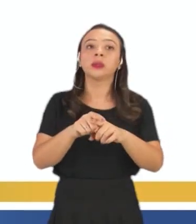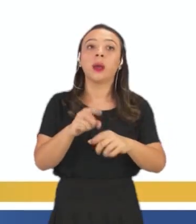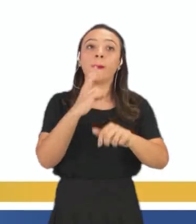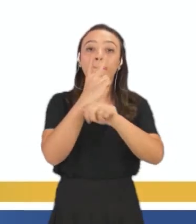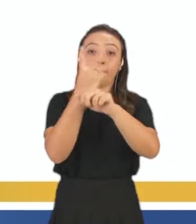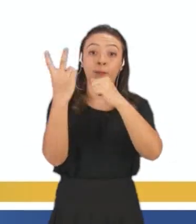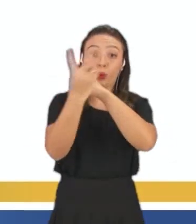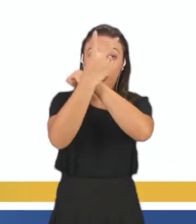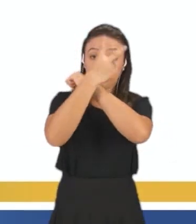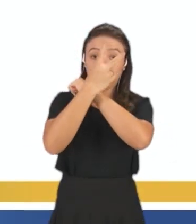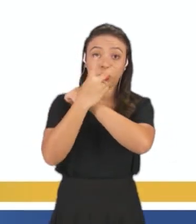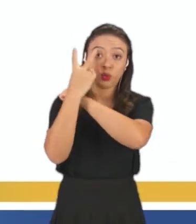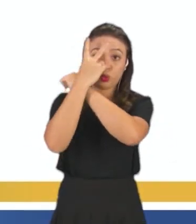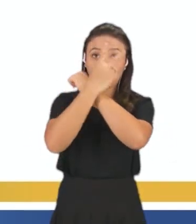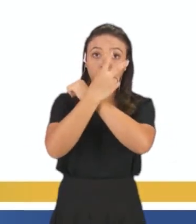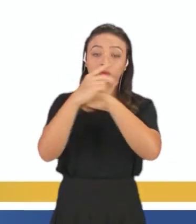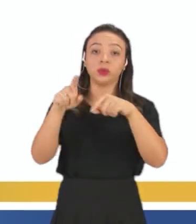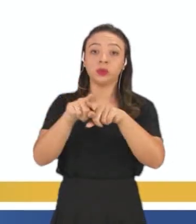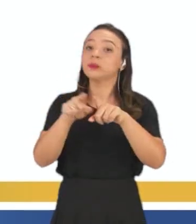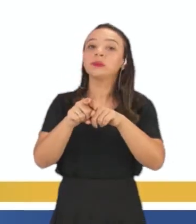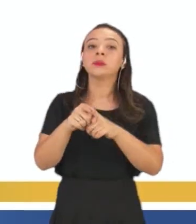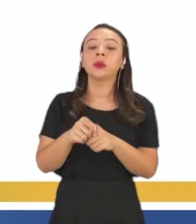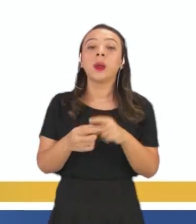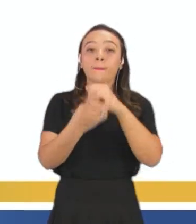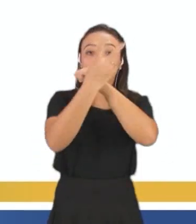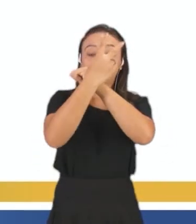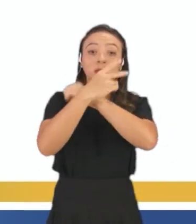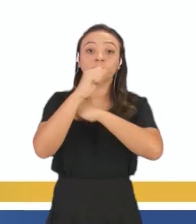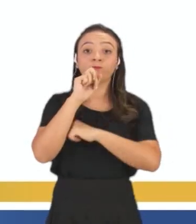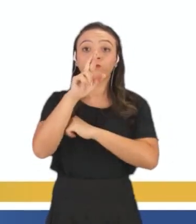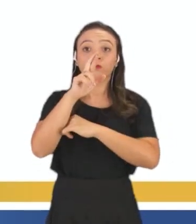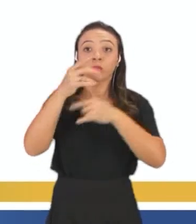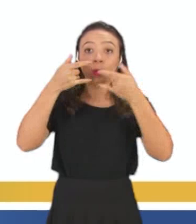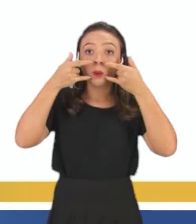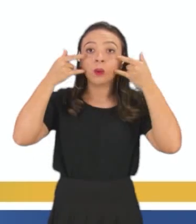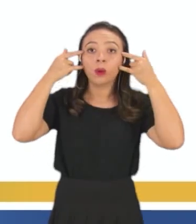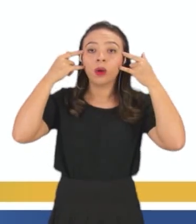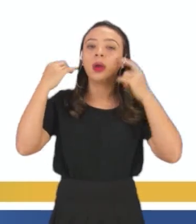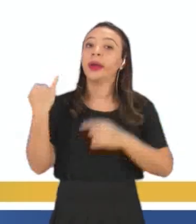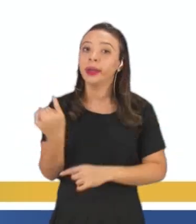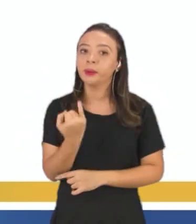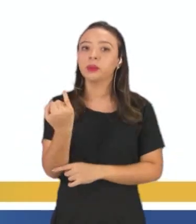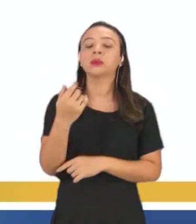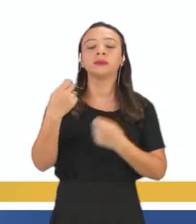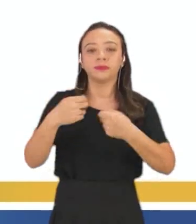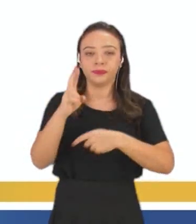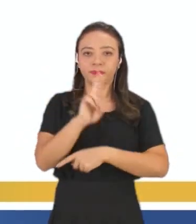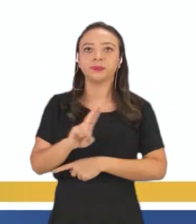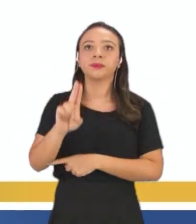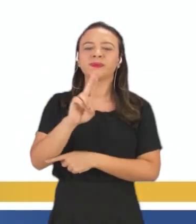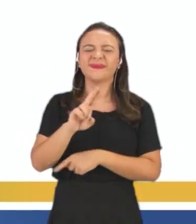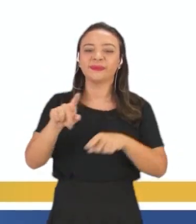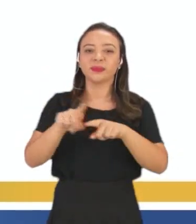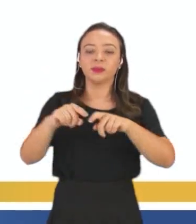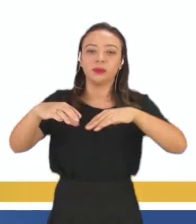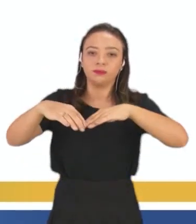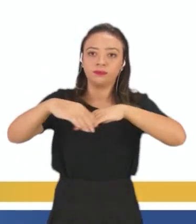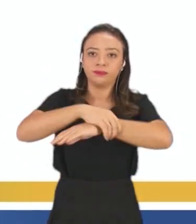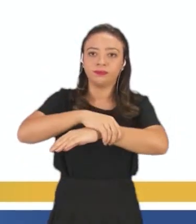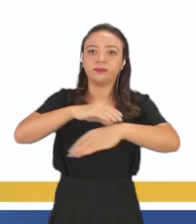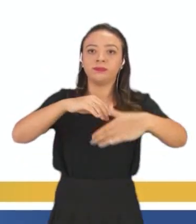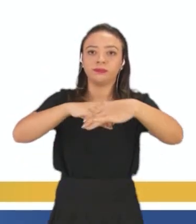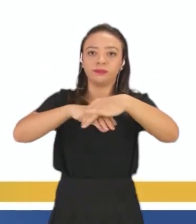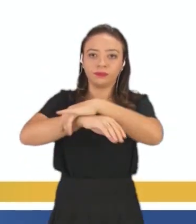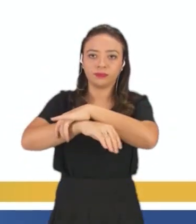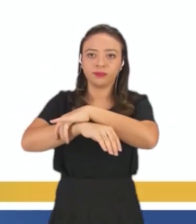respiratória, dependendo da toxicidade do produto químico, ele é muito importante e precisamos utilizar e o uso de sapatos